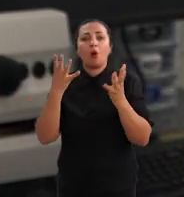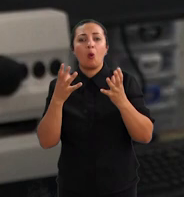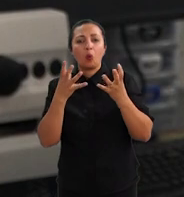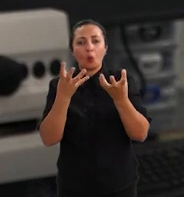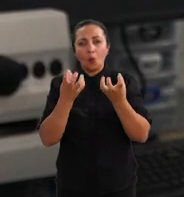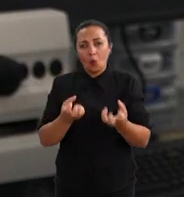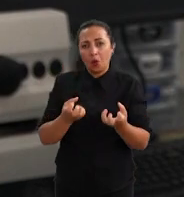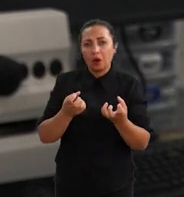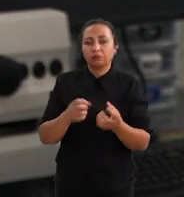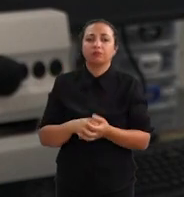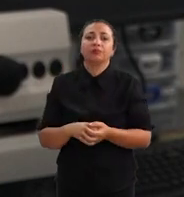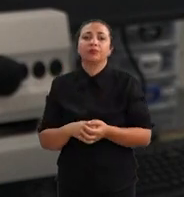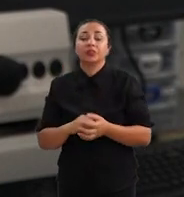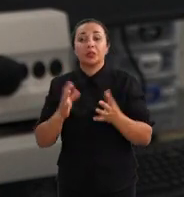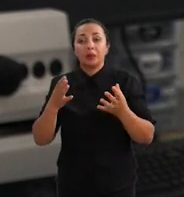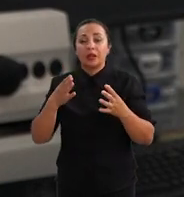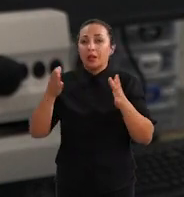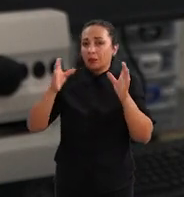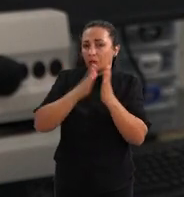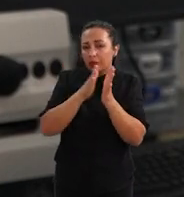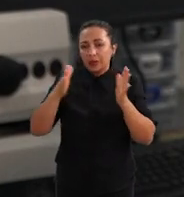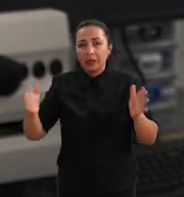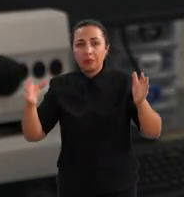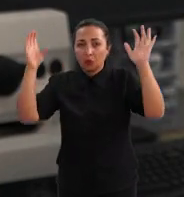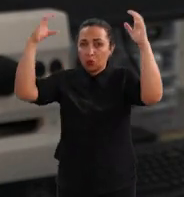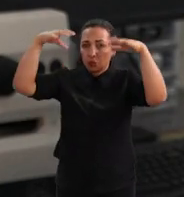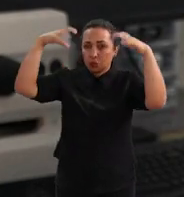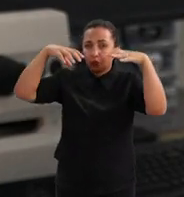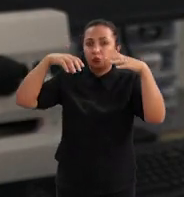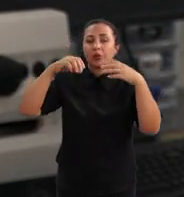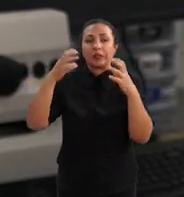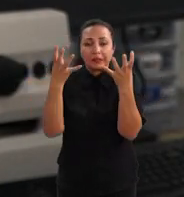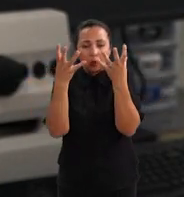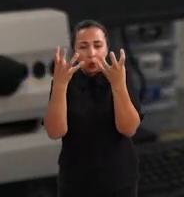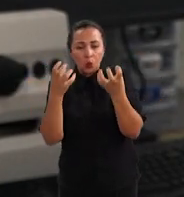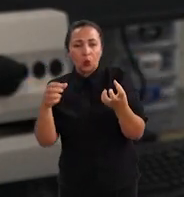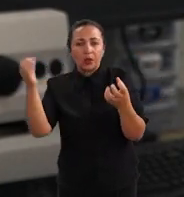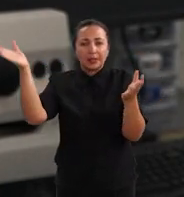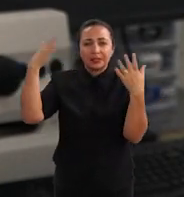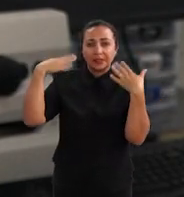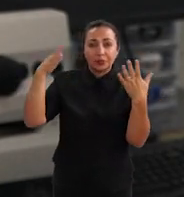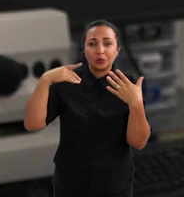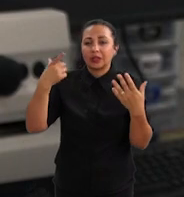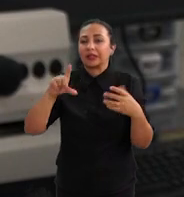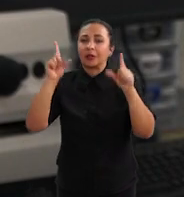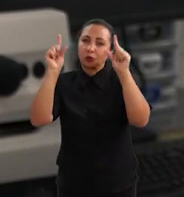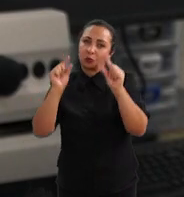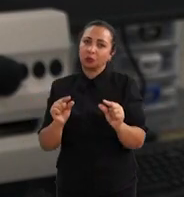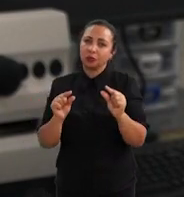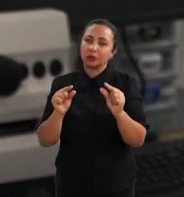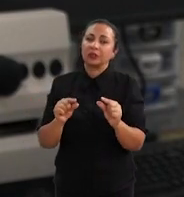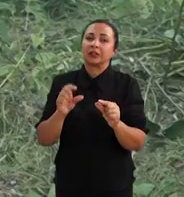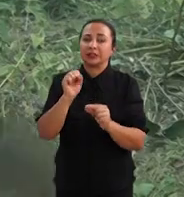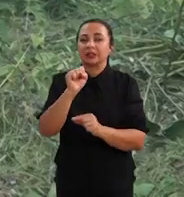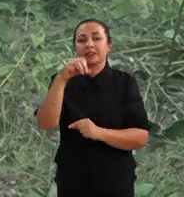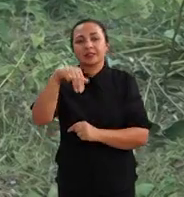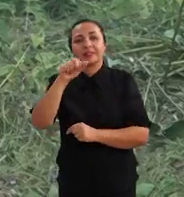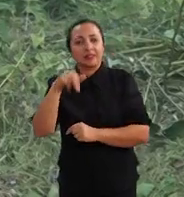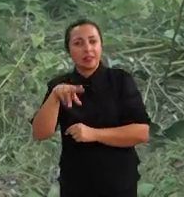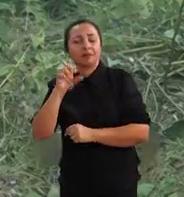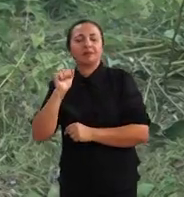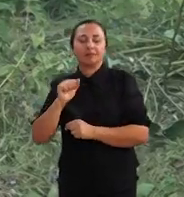E, de fato, a gente observou que durante o período seco existe uma queda de qualidade espermática nesses animais, uma queda bastante